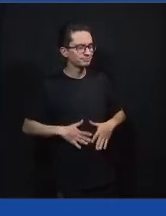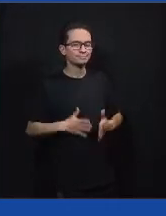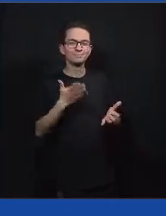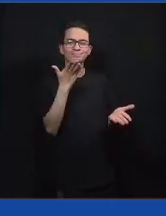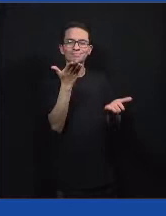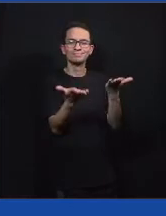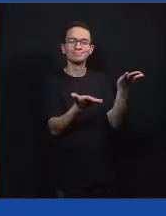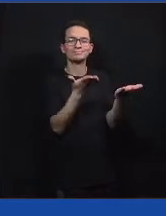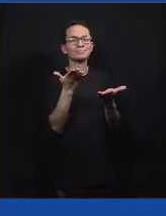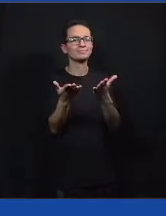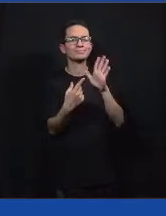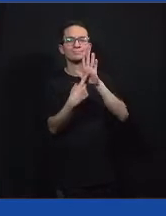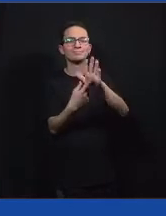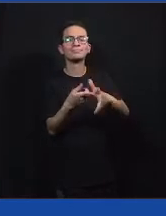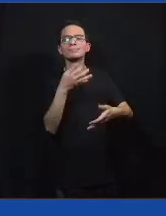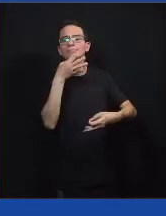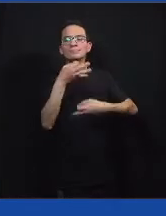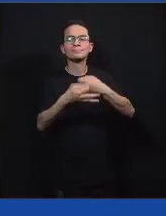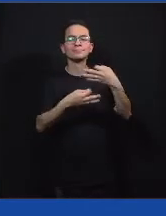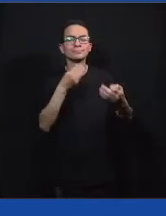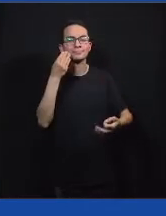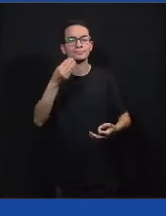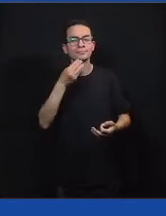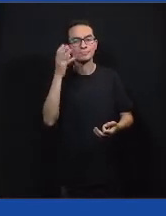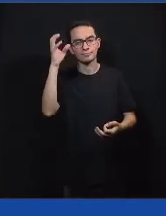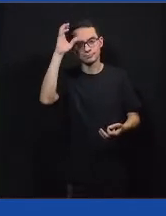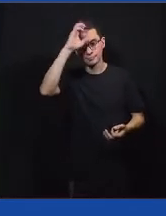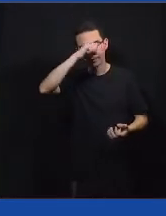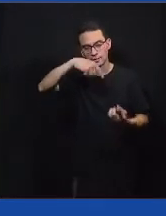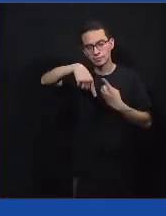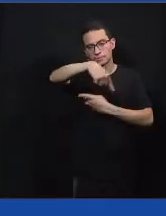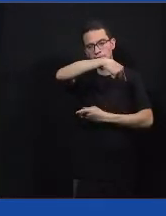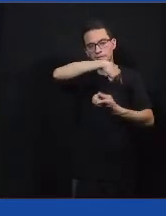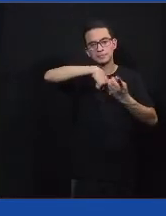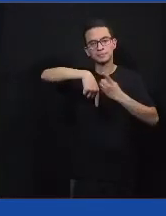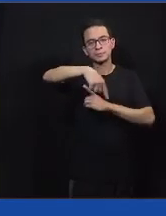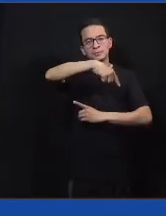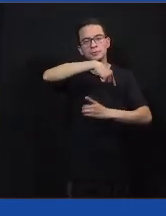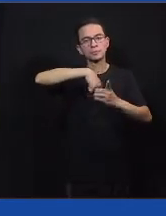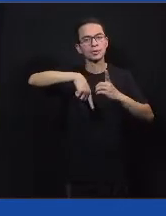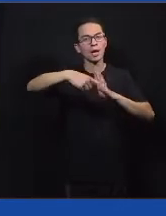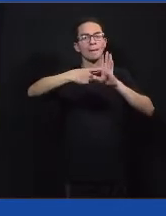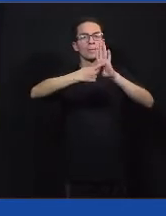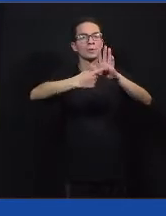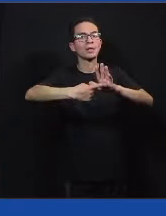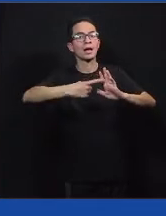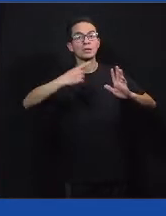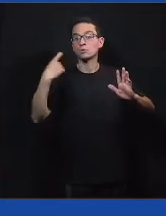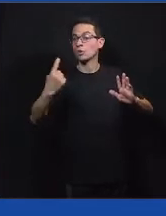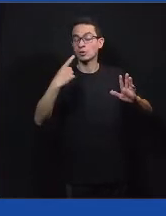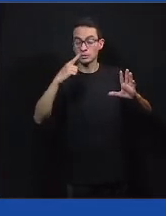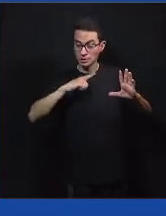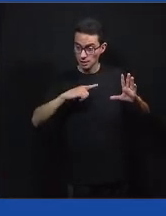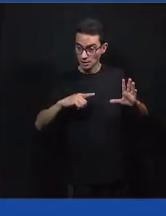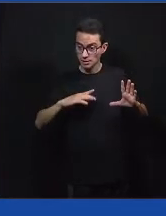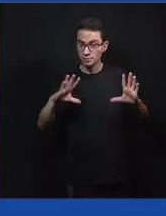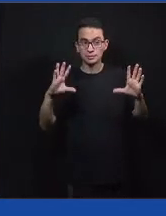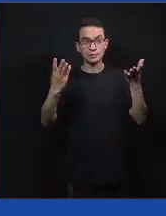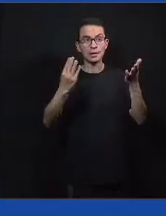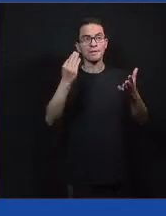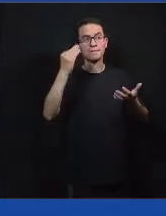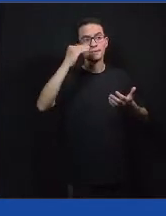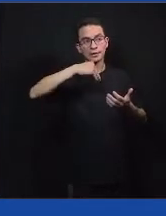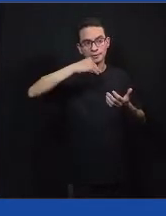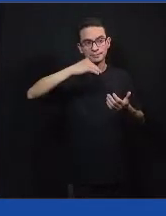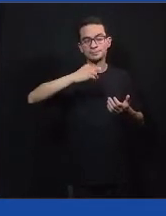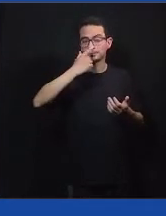trazer posições, experimentar, aprender junto, mostrar nossas fragilidades em alguns momentos também, né? E aí